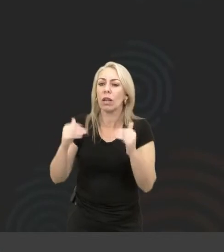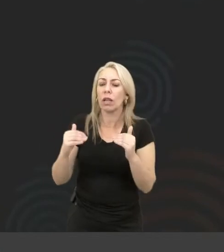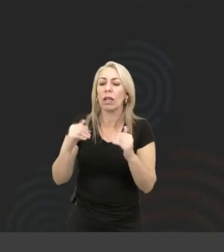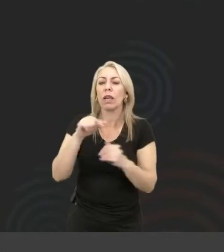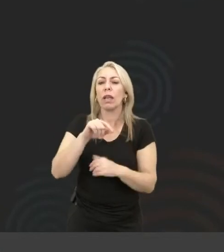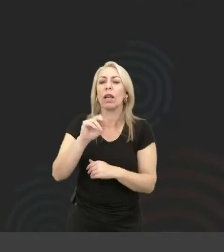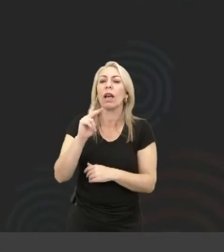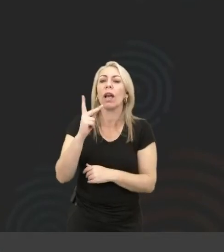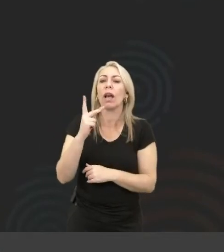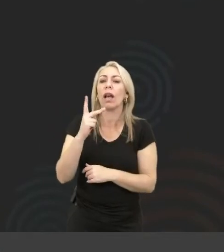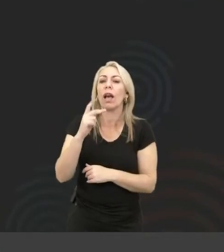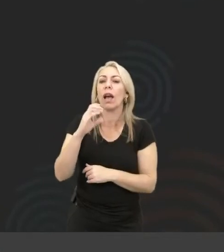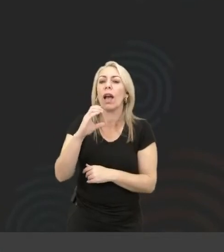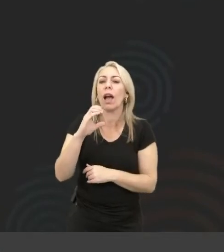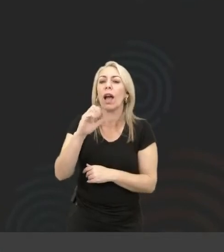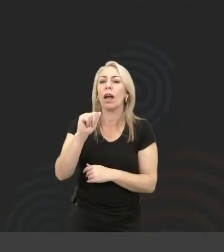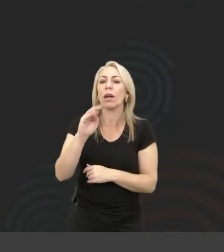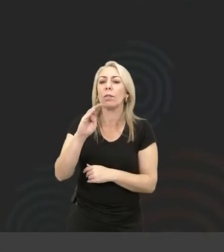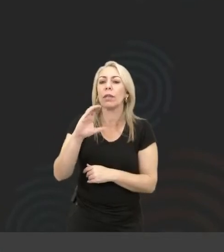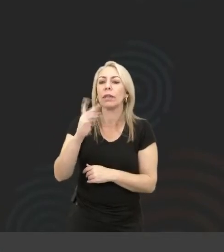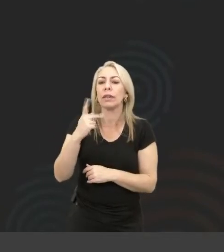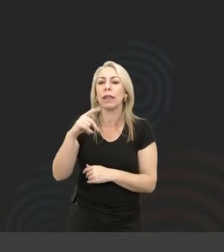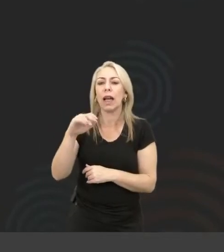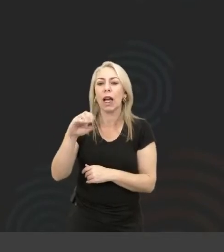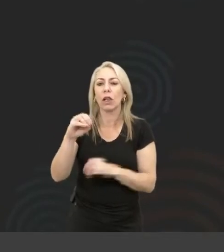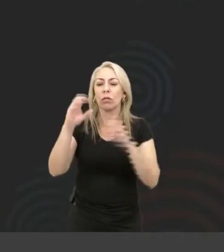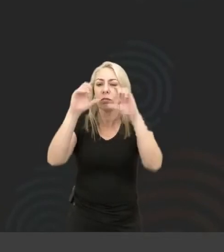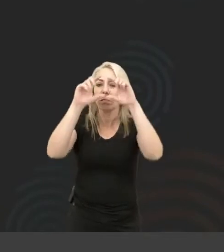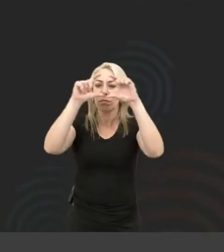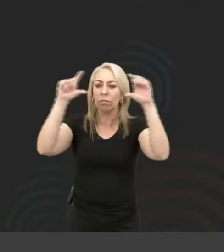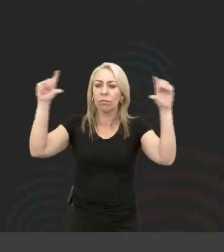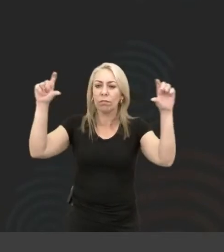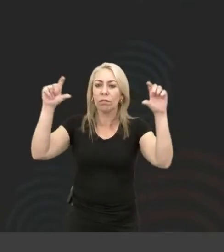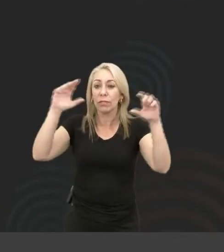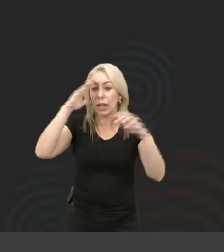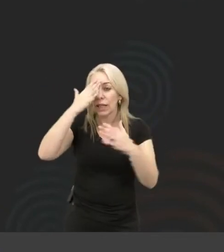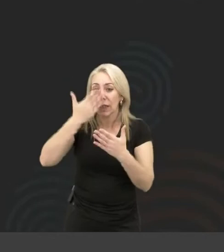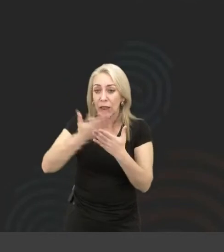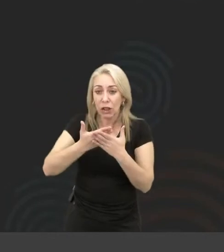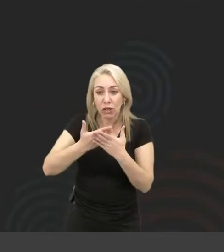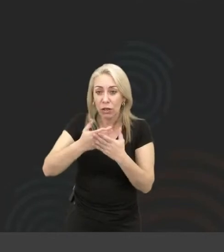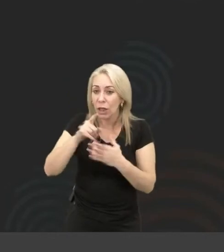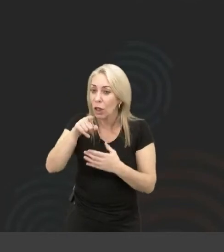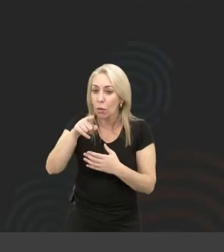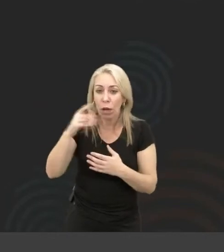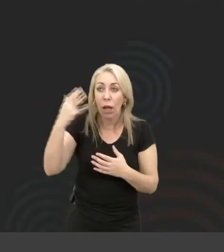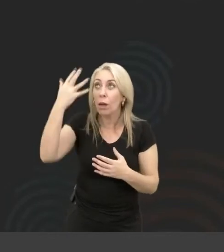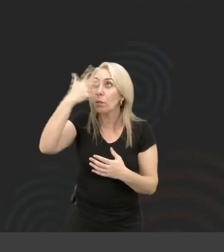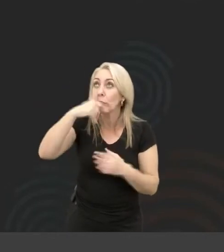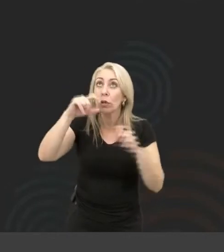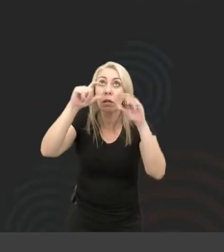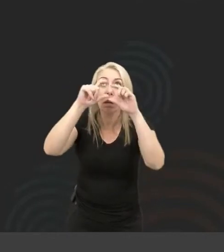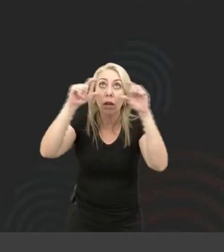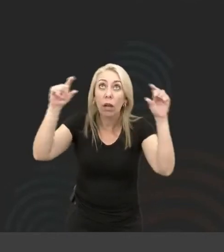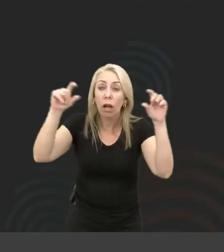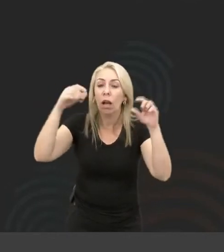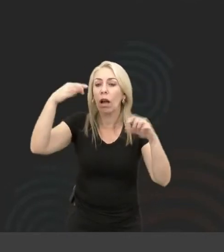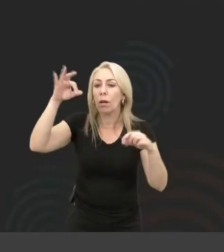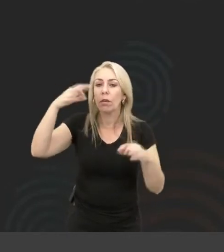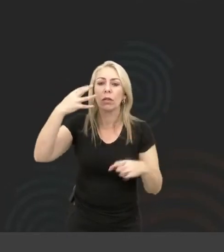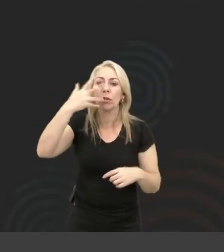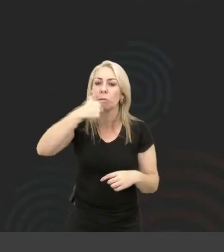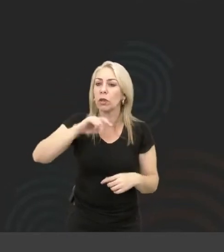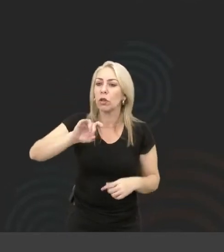Pra que que elas servem? Acreditem, não tá lá de enfeite. Não é só pra deixar a página